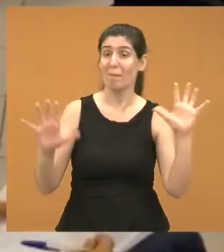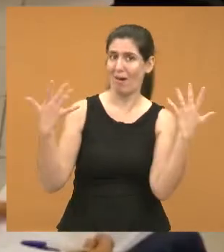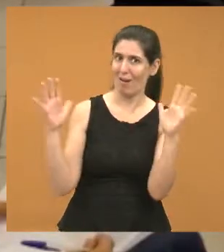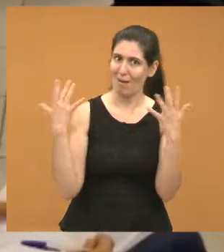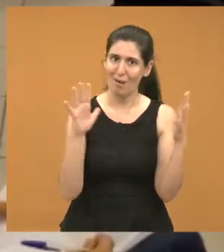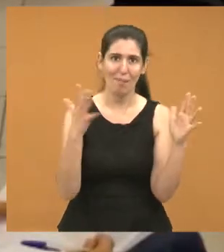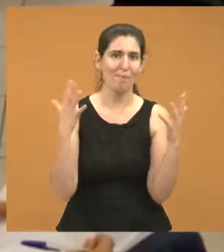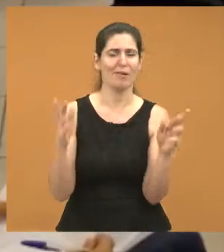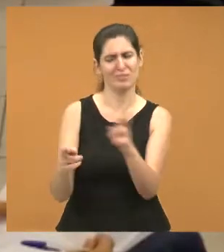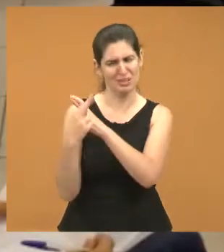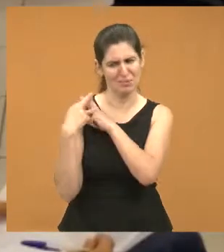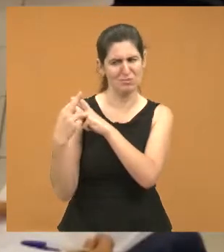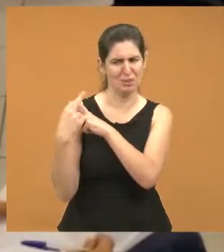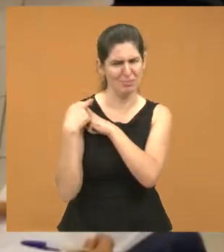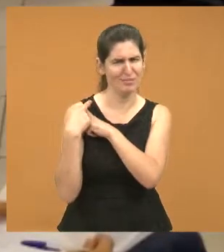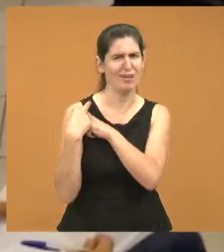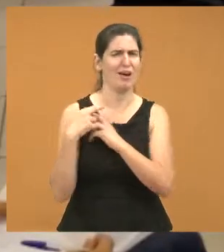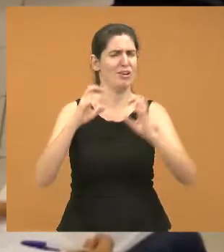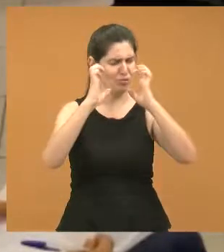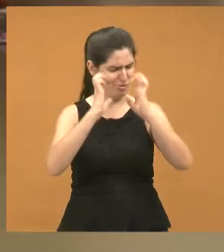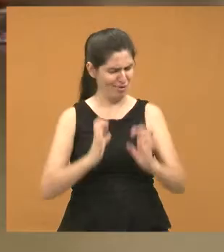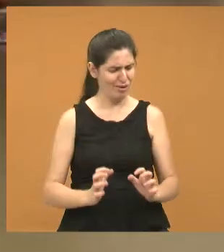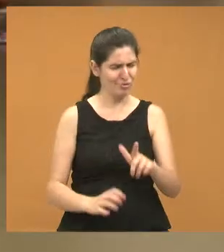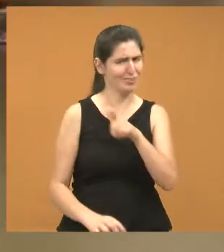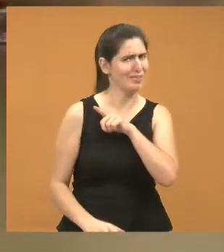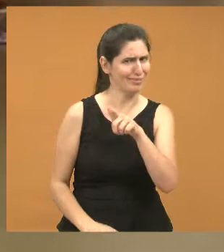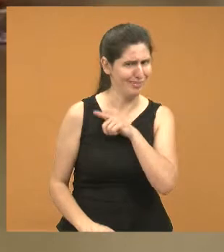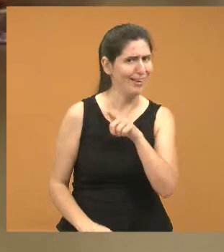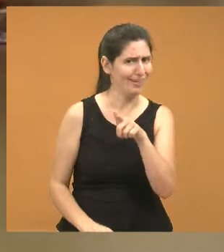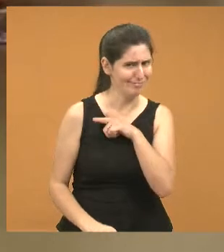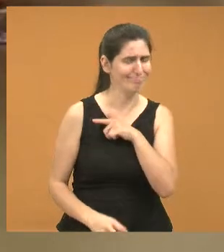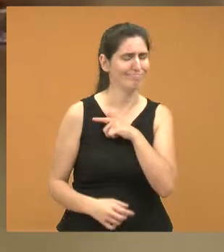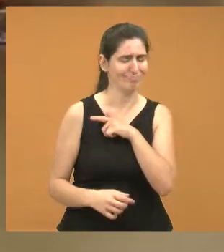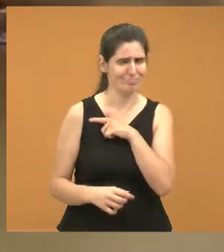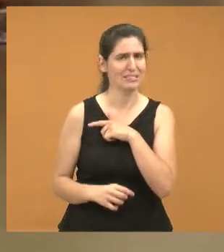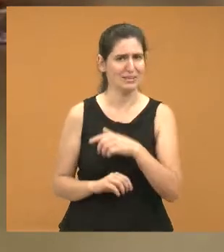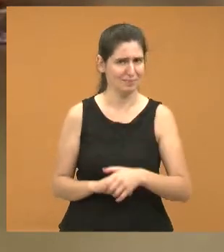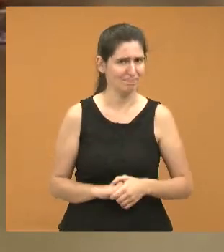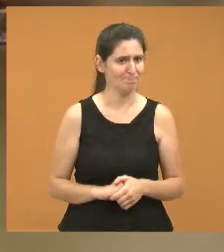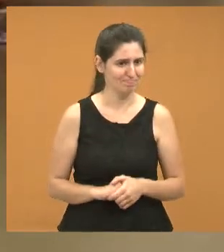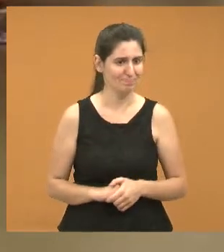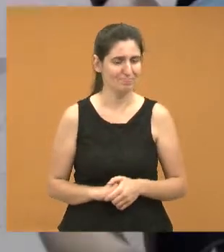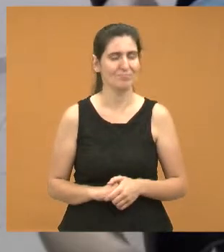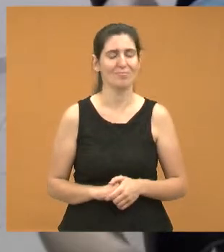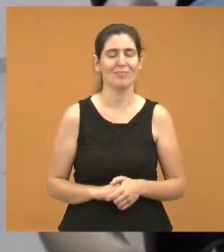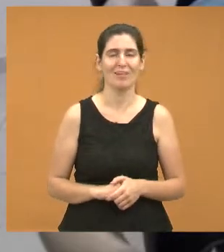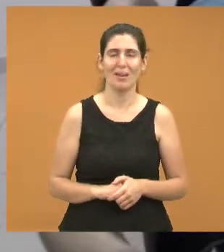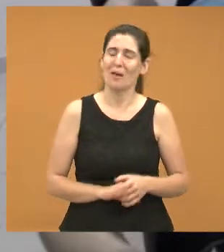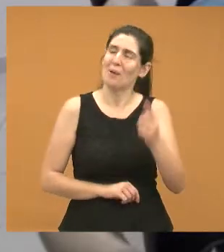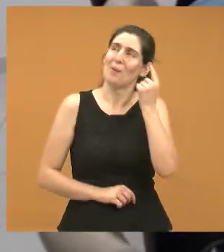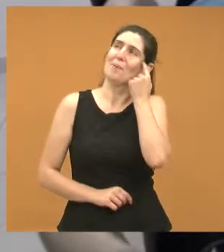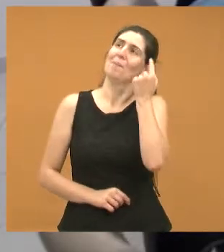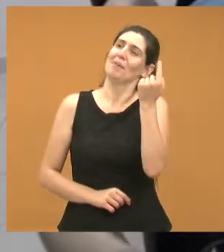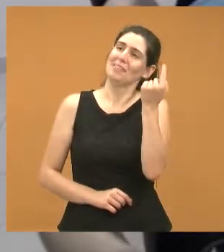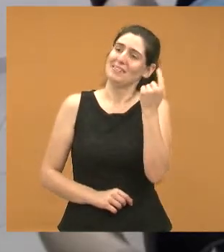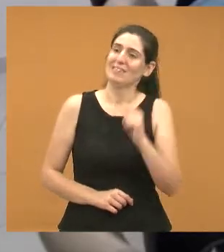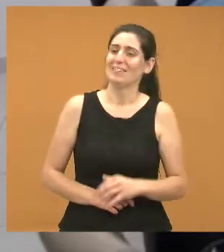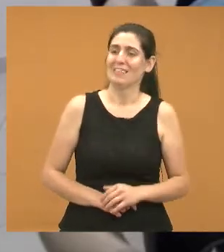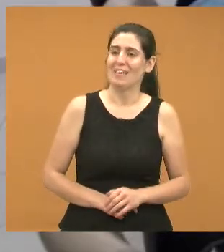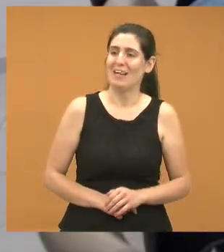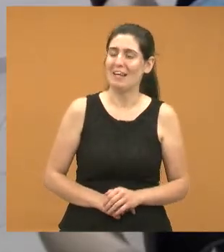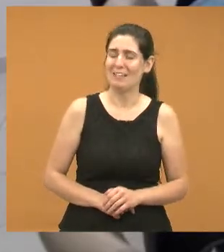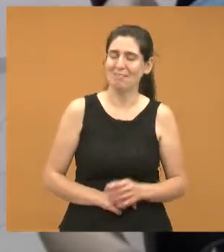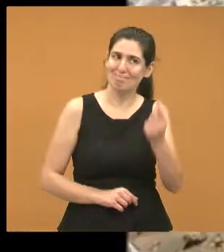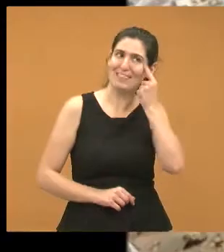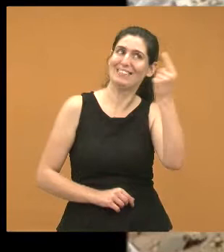muito responsável, muito guerreira, presidente. Olha, de coração, eu pensei na Unidas que a senhorita não fosse dar